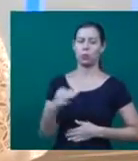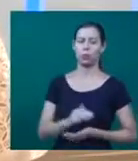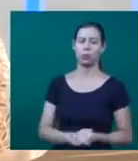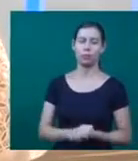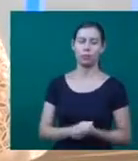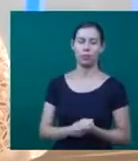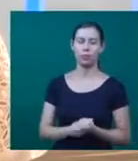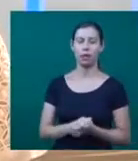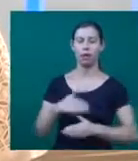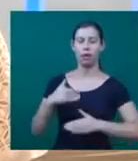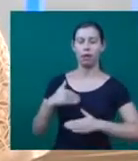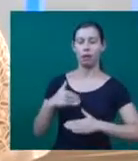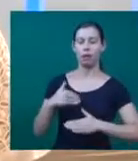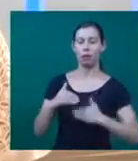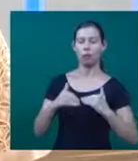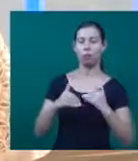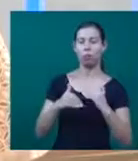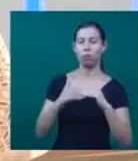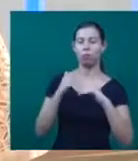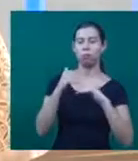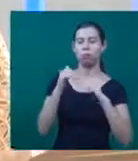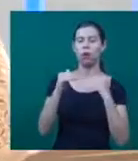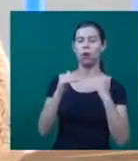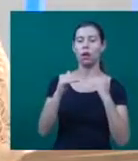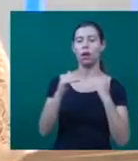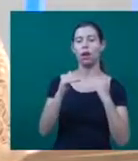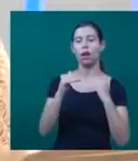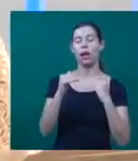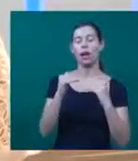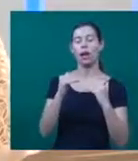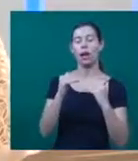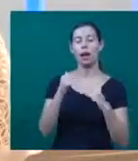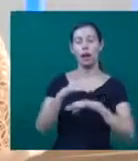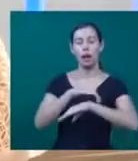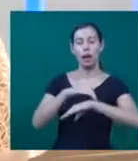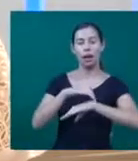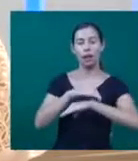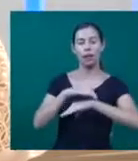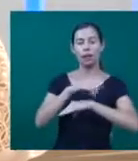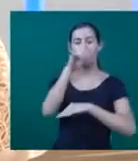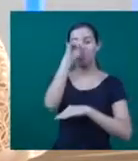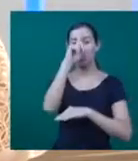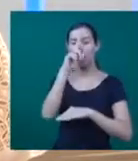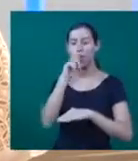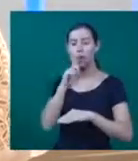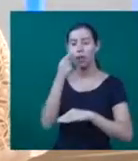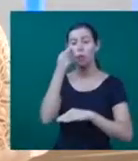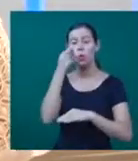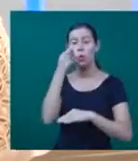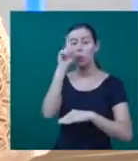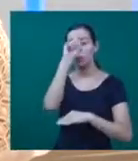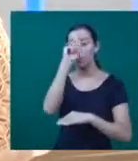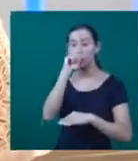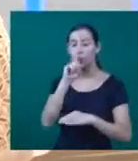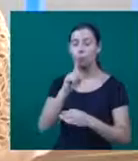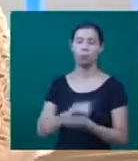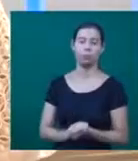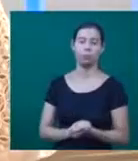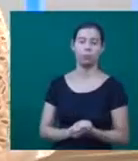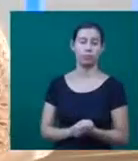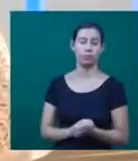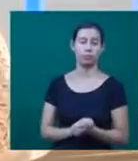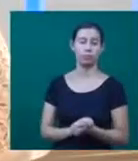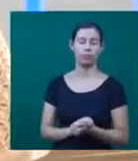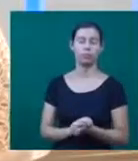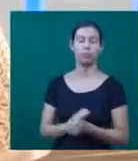mais avançados, o paciente pode apresentar icterícia, que é quando a pele e a conjuntiva do olho ficam amarelas. Então, quando o paciente procura o